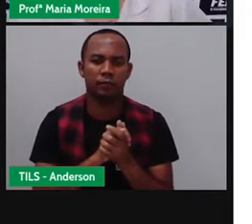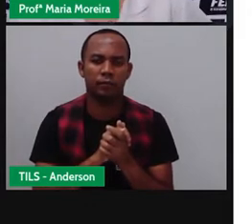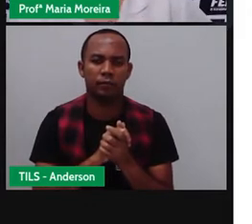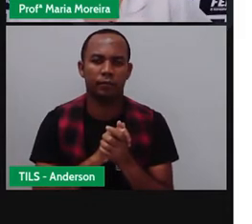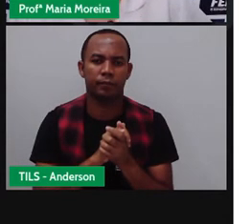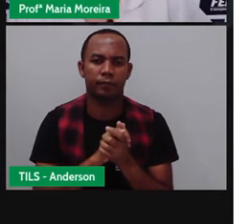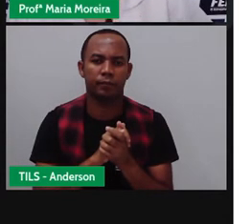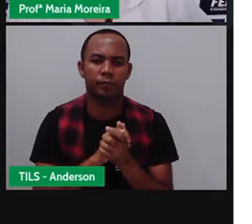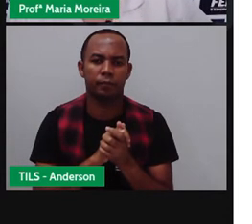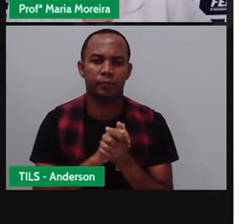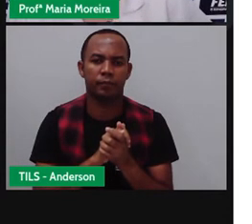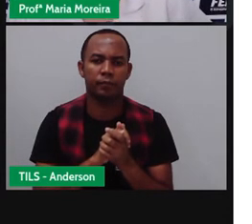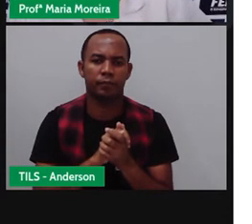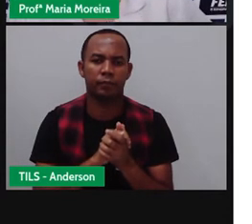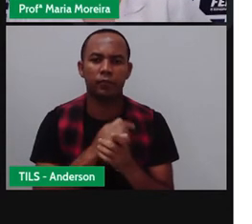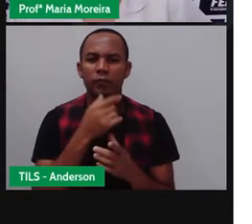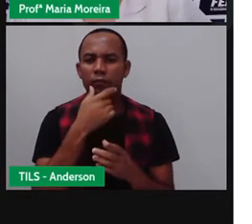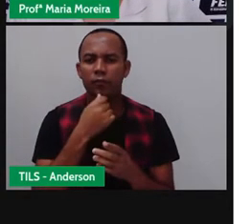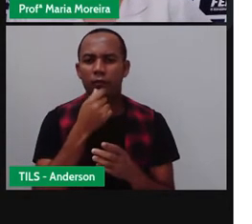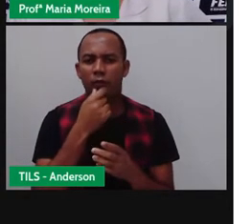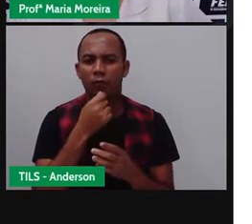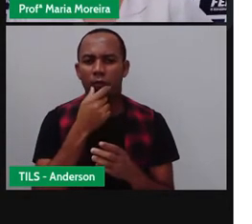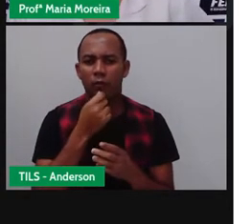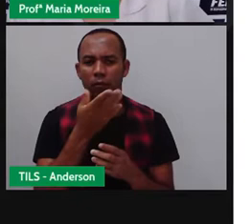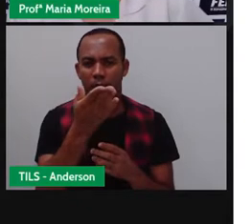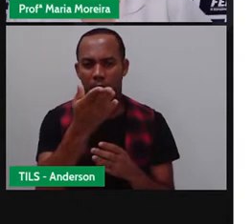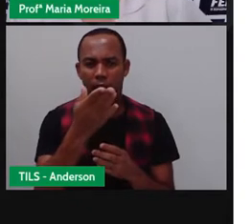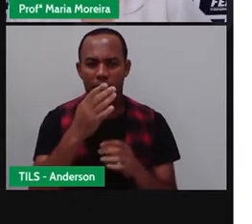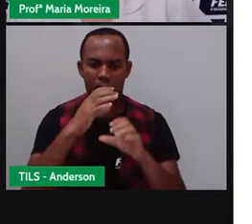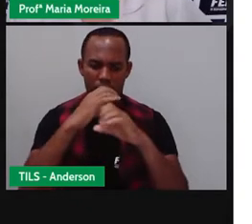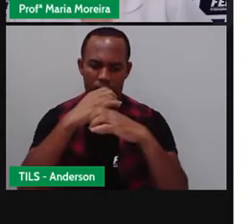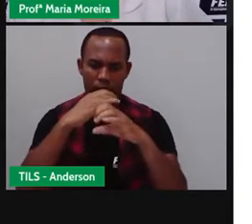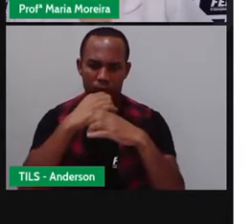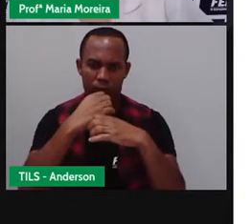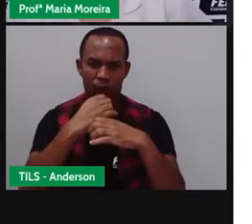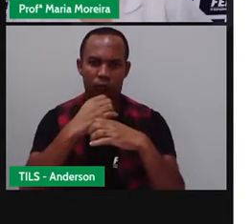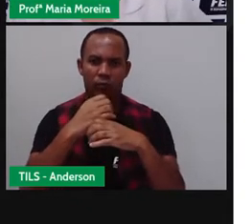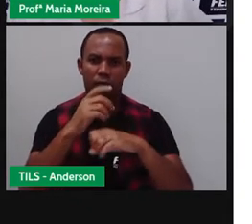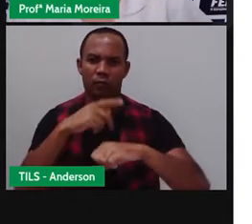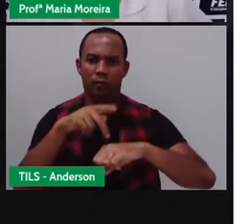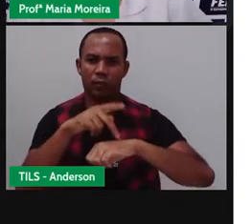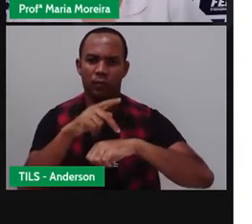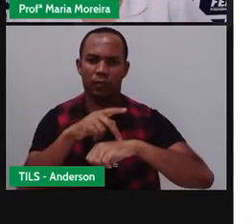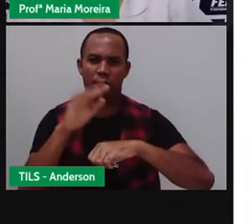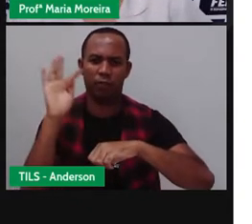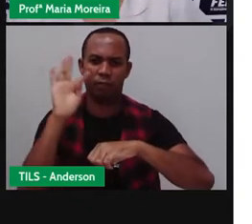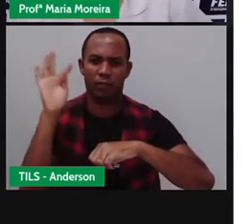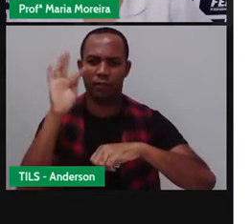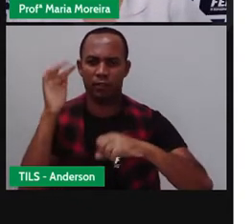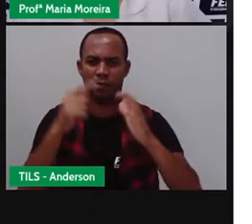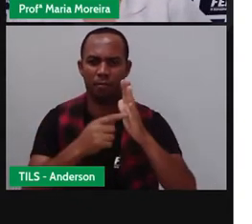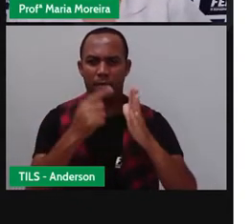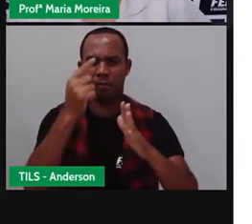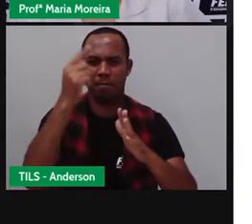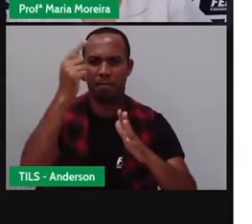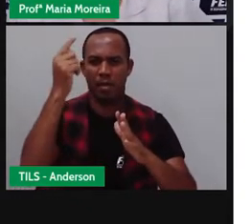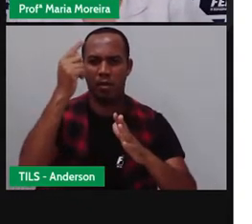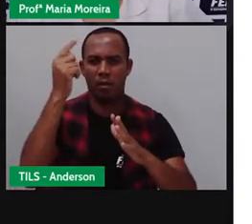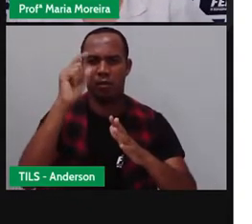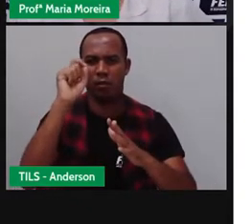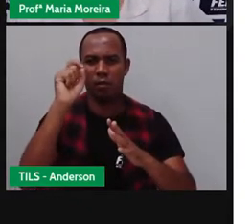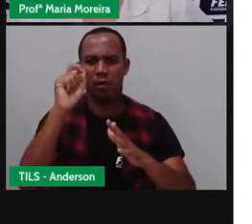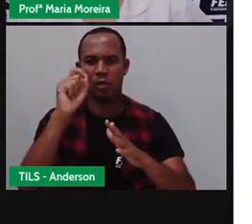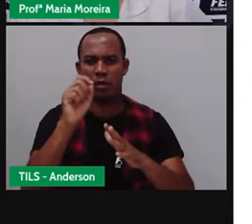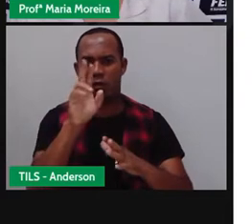Seguindo. Bom, o engenheiro francês Claude Champ foi o primeiro a utilizar o termo telégrafo, né?